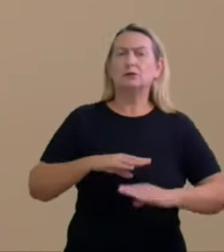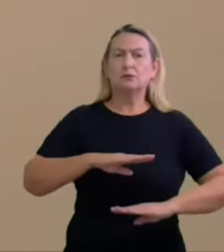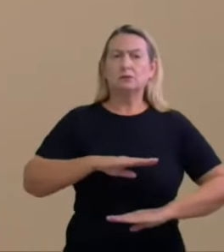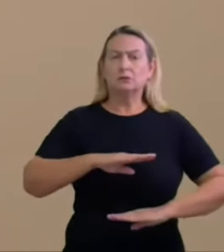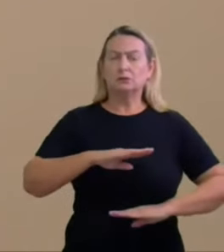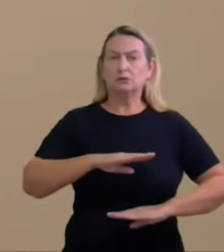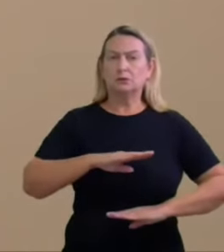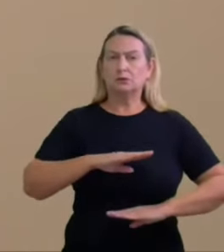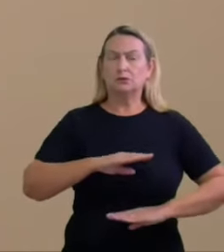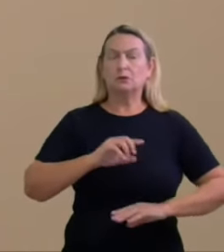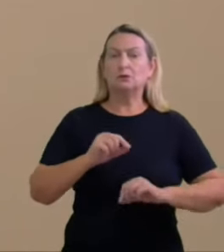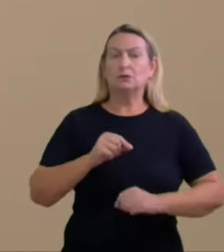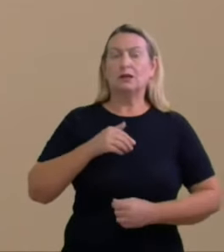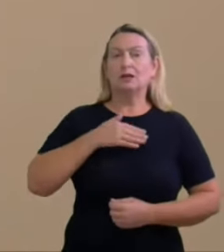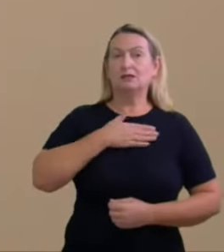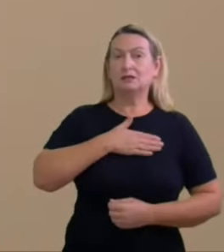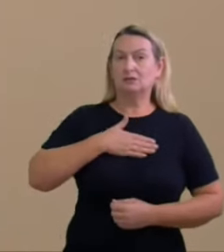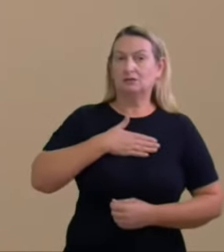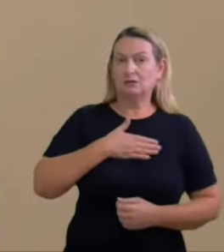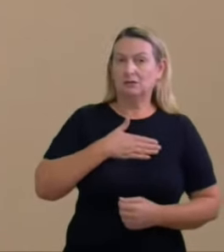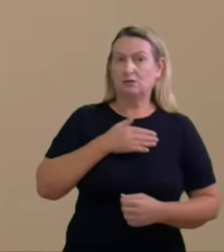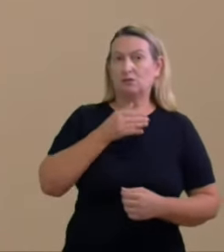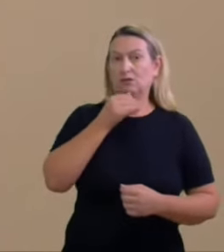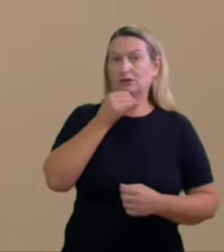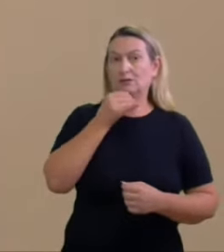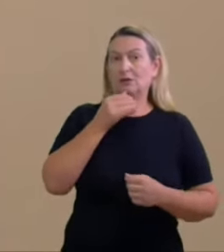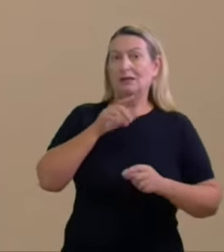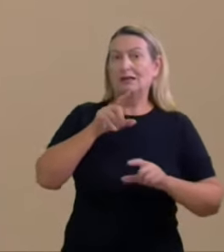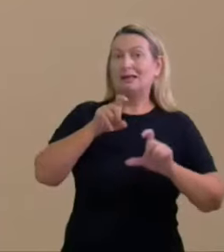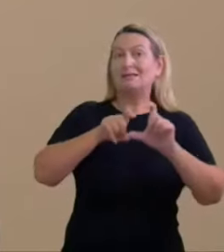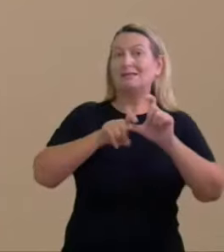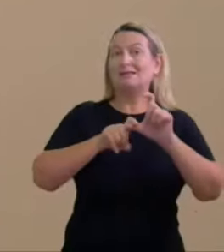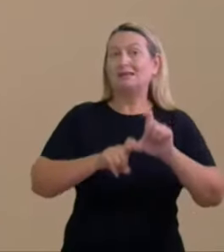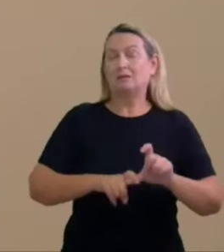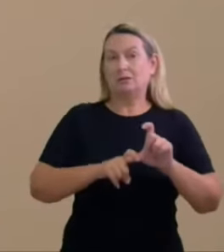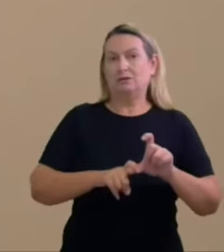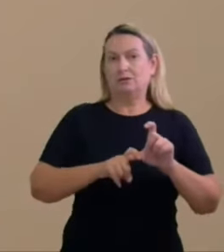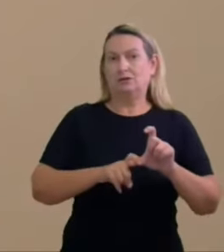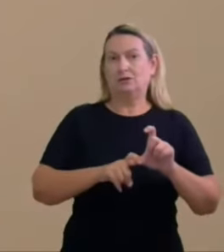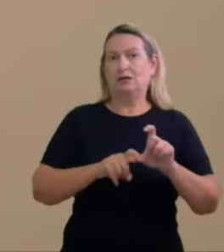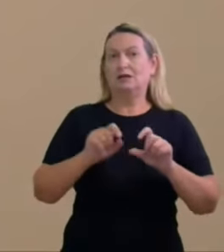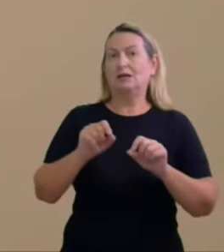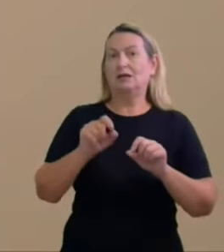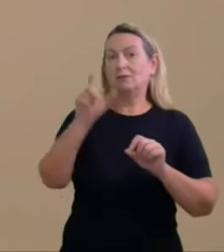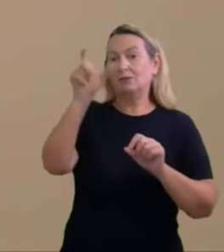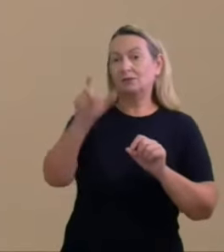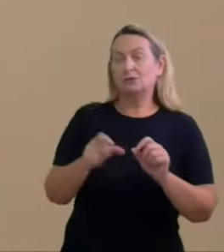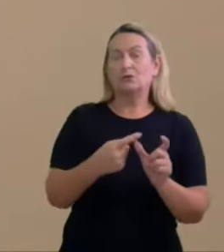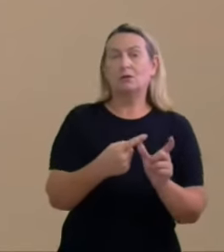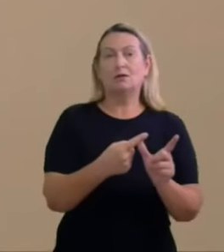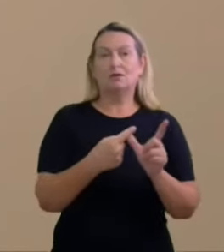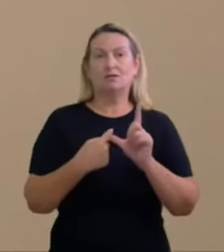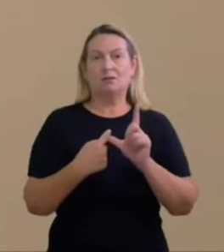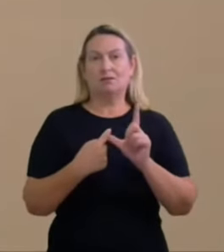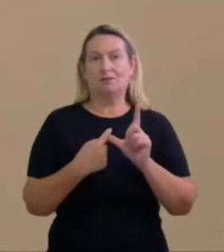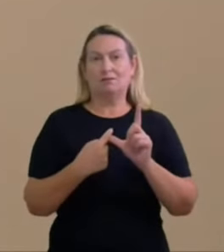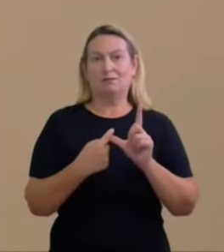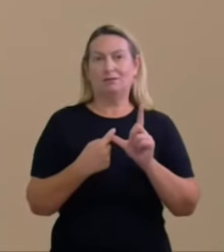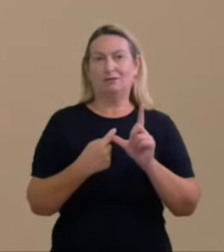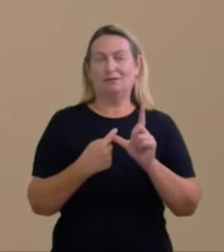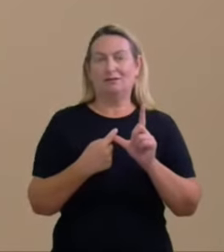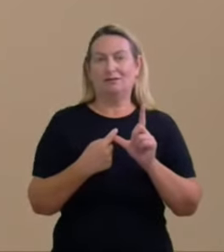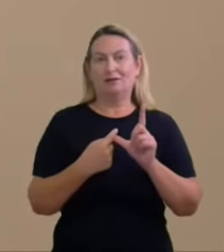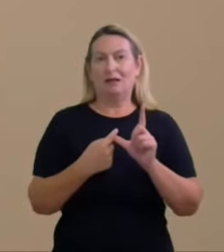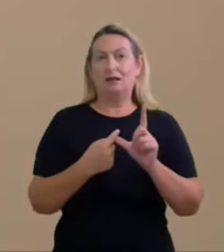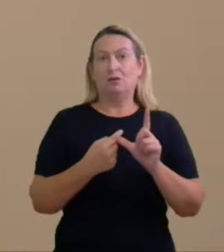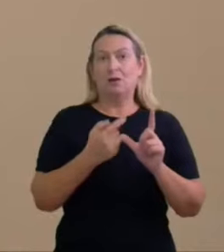a satisfação de um crédito dele dependia desinteressando ao credor o teor ali constante porque para o credor ele queria receber um